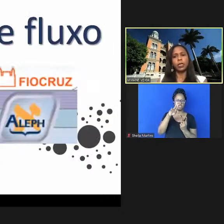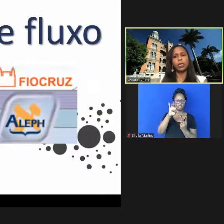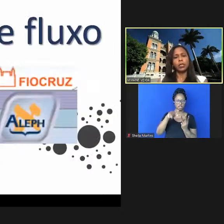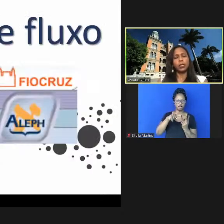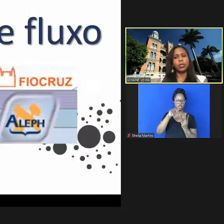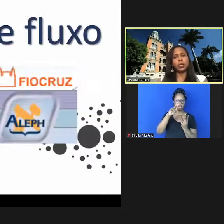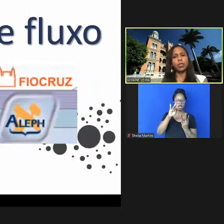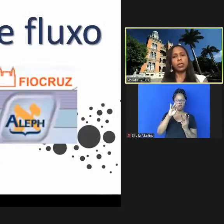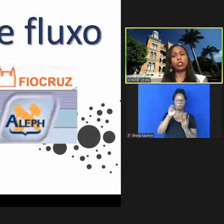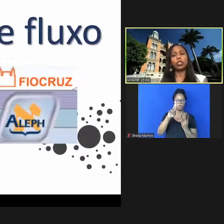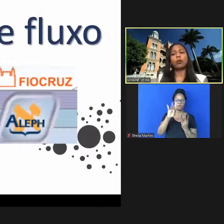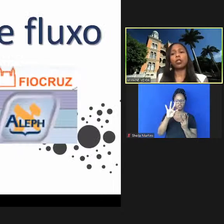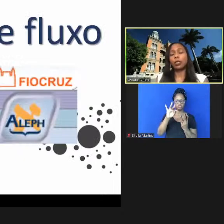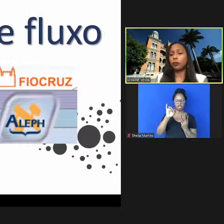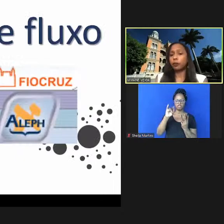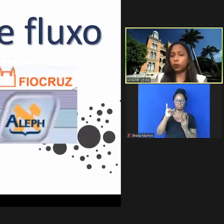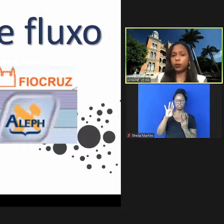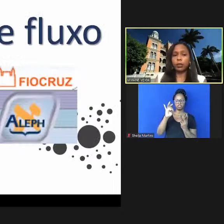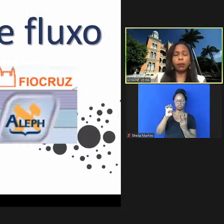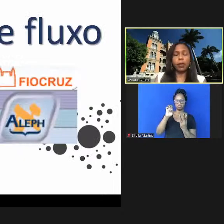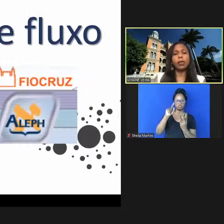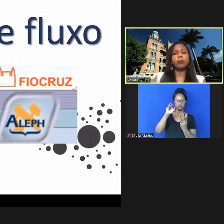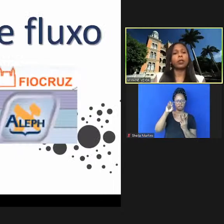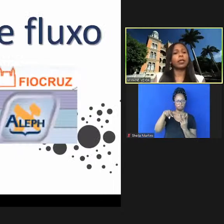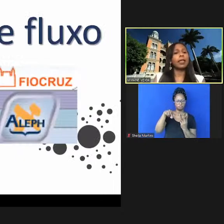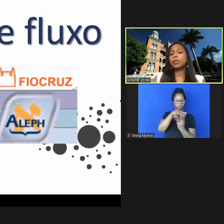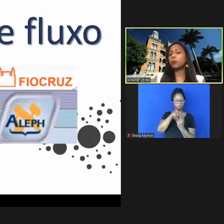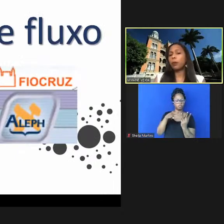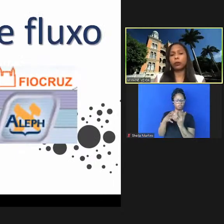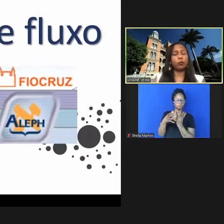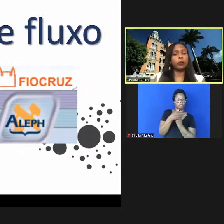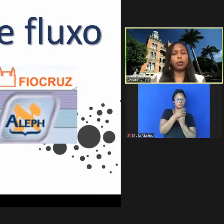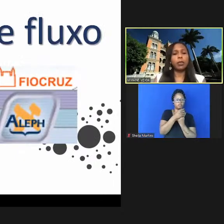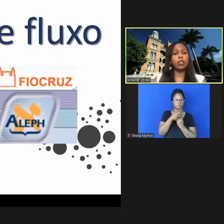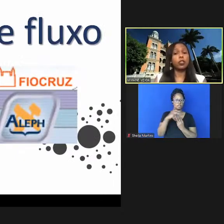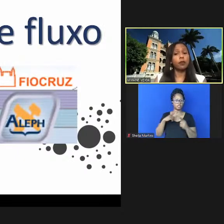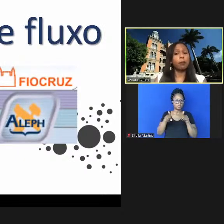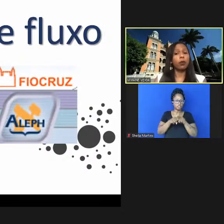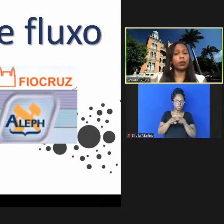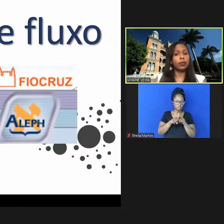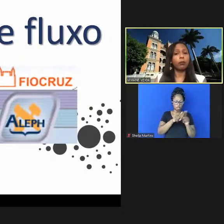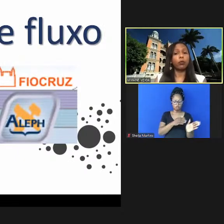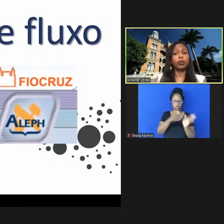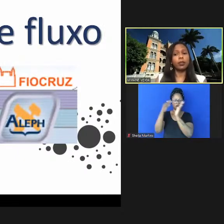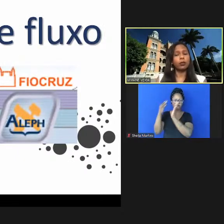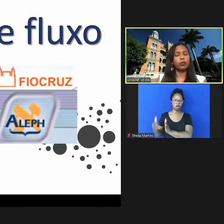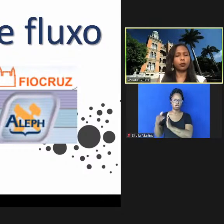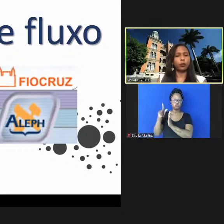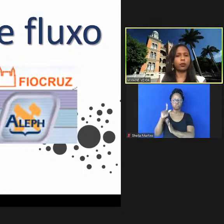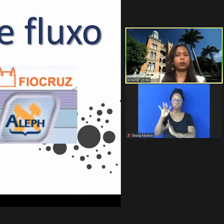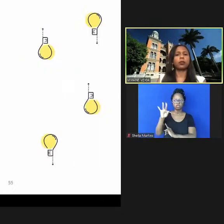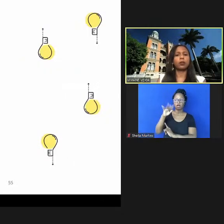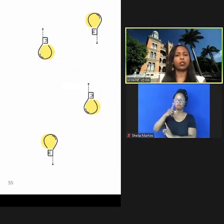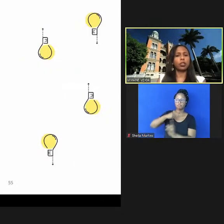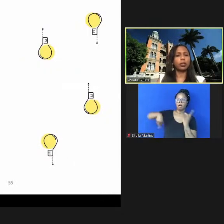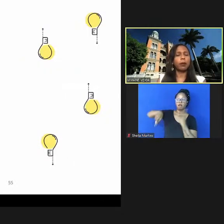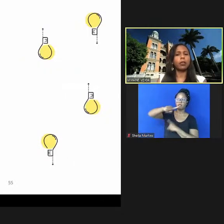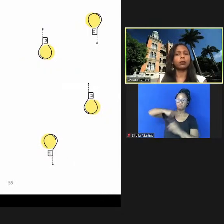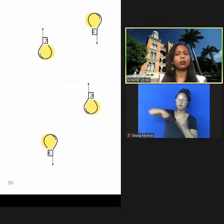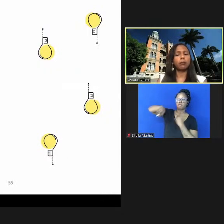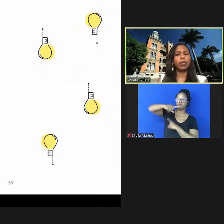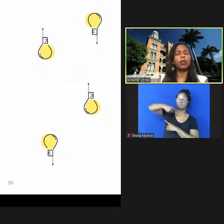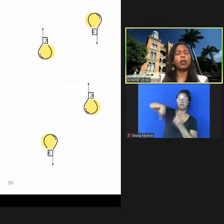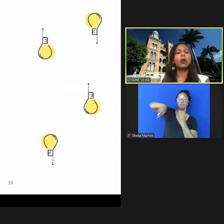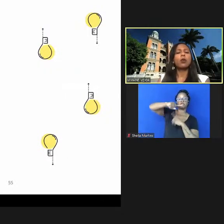e a gente tem um GT de fluxo também porque nesse momento de pandemia a gente vê a importância da mudança dos fluxos então a gente está